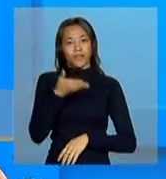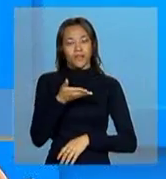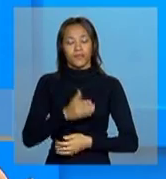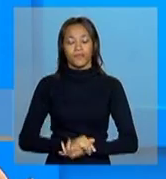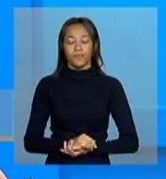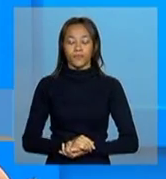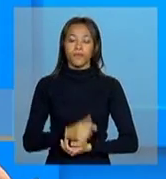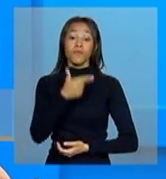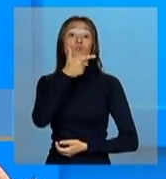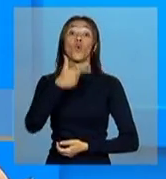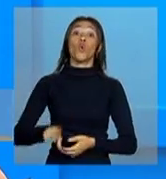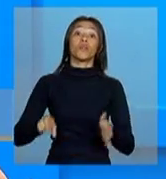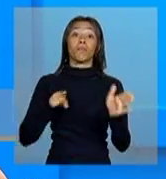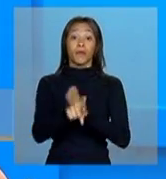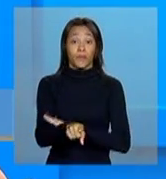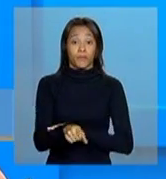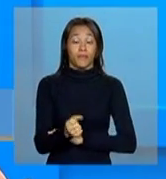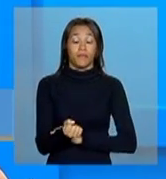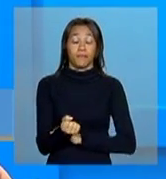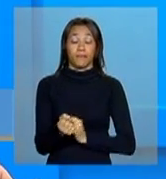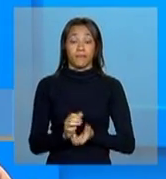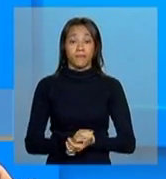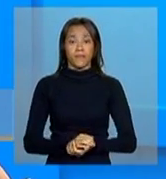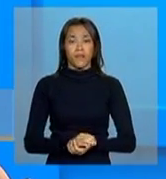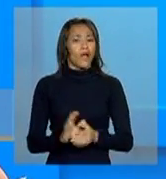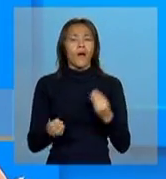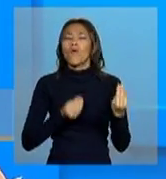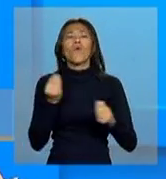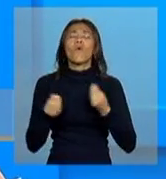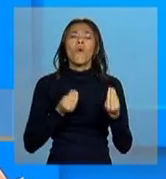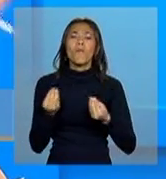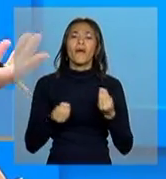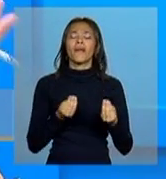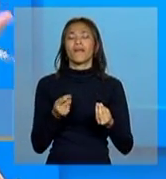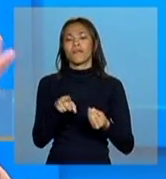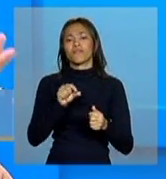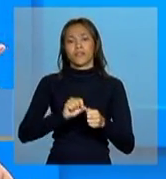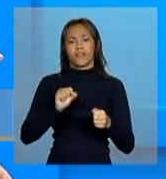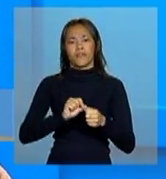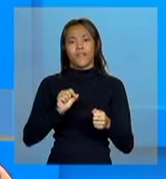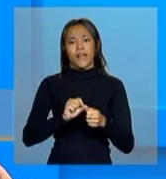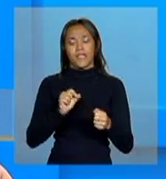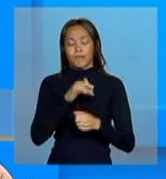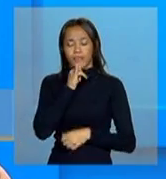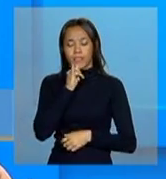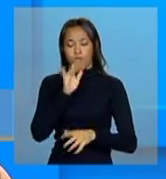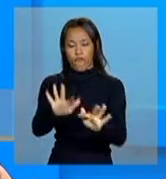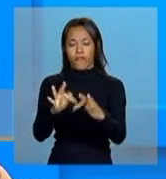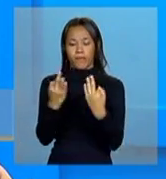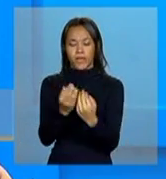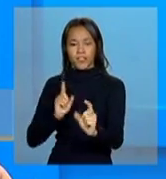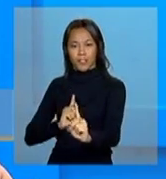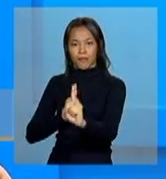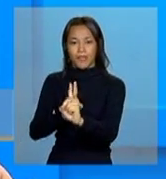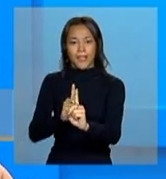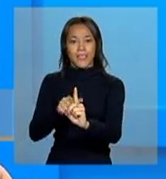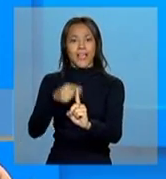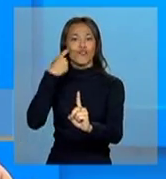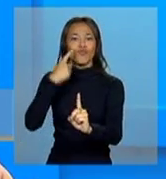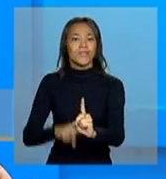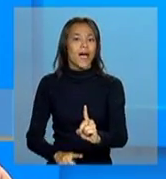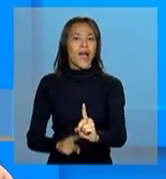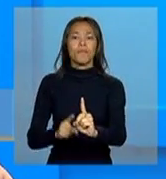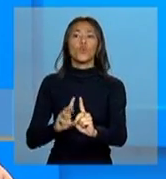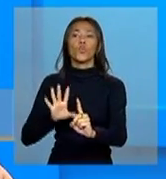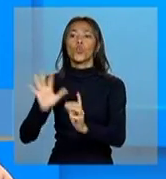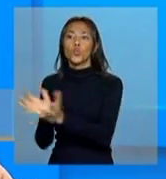Denise, tem uma outra pergunta interessante aqui. Como é que você faz quando você vai conversar com uma família e ela não consegue se classificar dentro